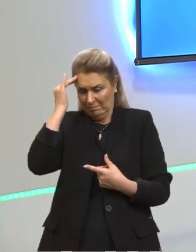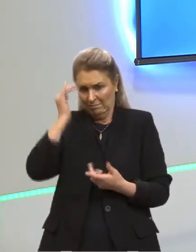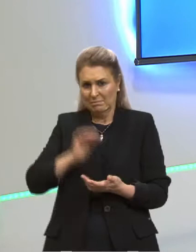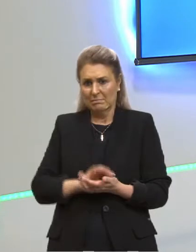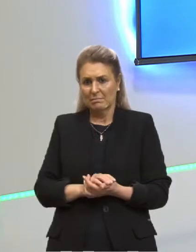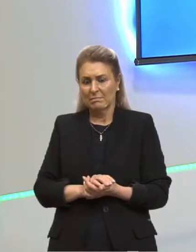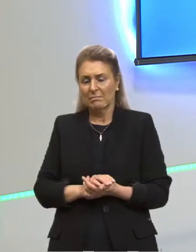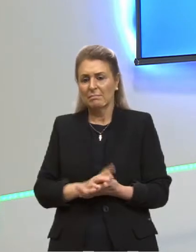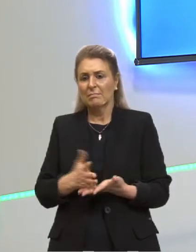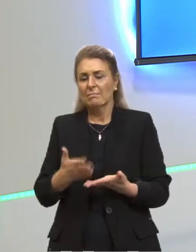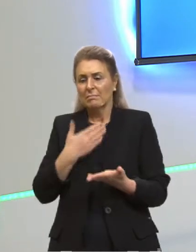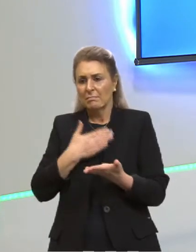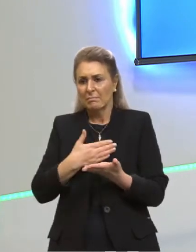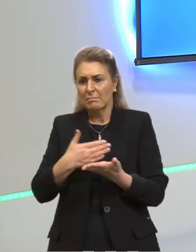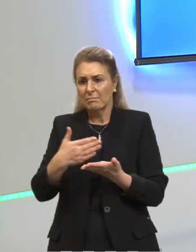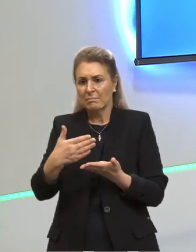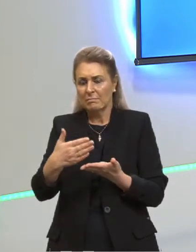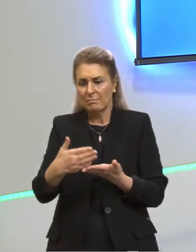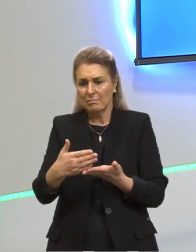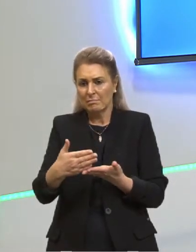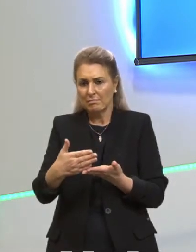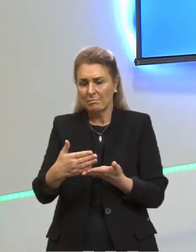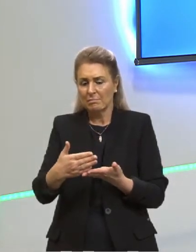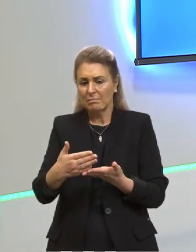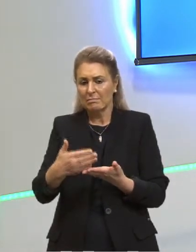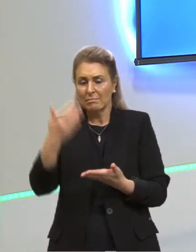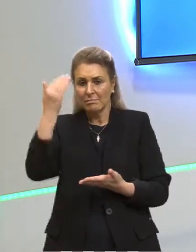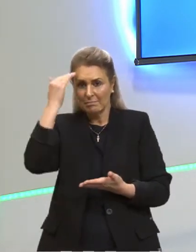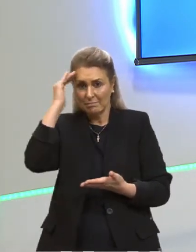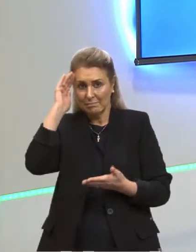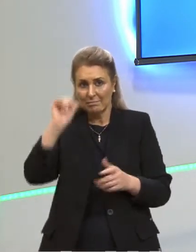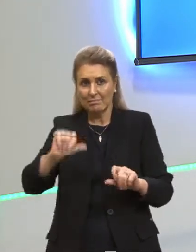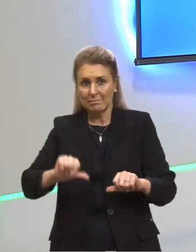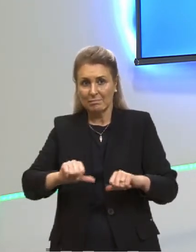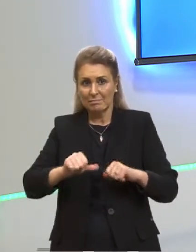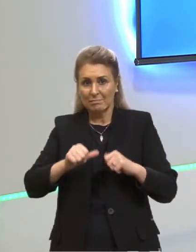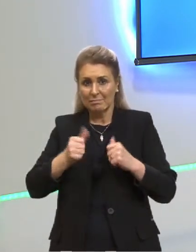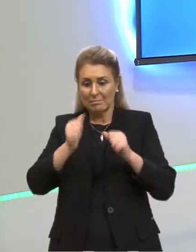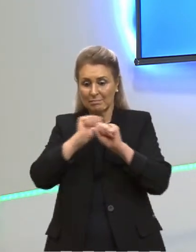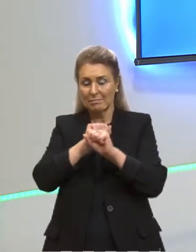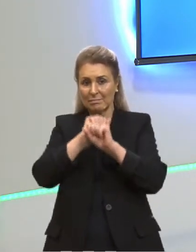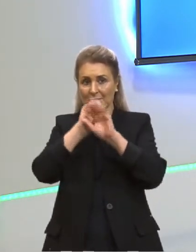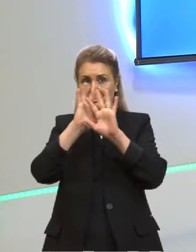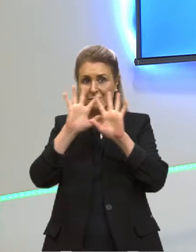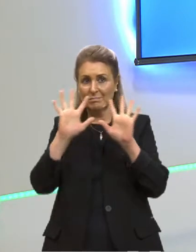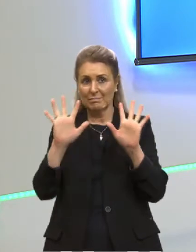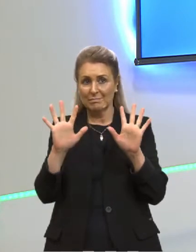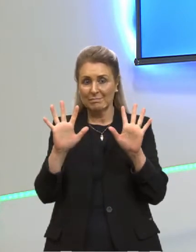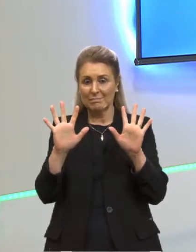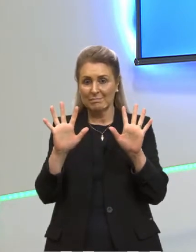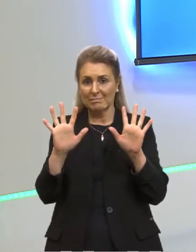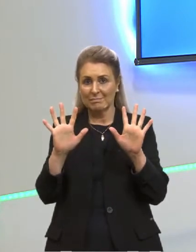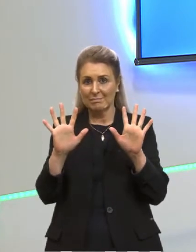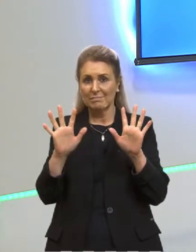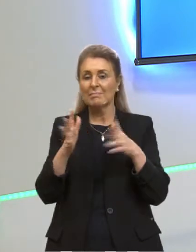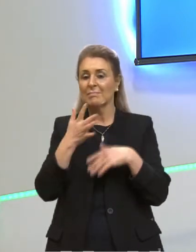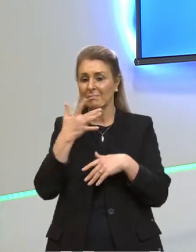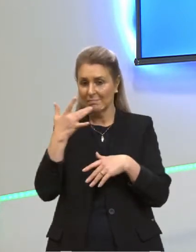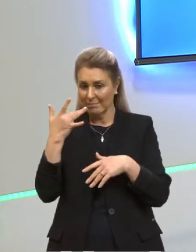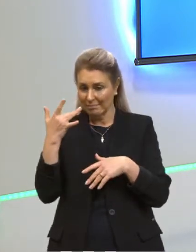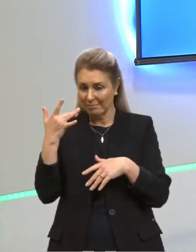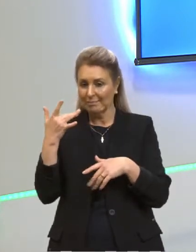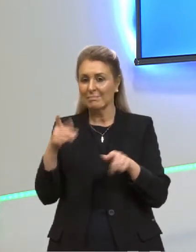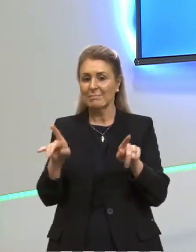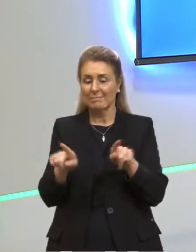Então, a partir do momento que a gente começa a entender, começa a ficar mais fácil de dominar.